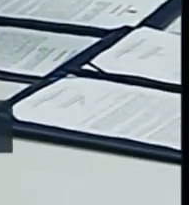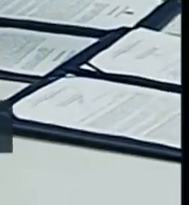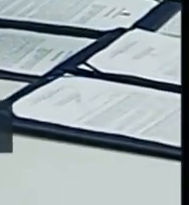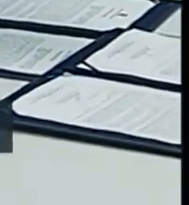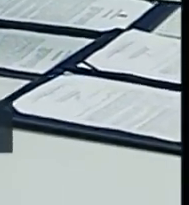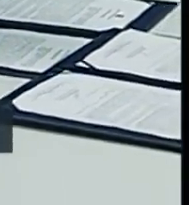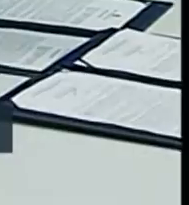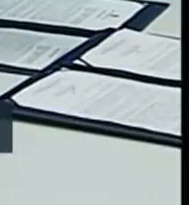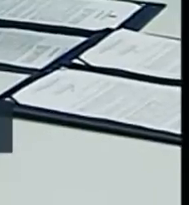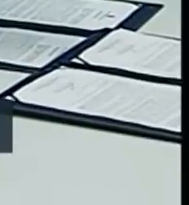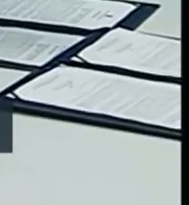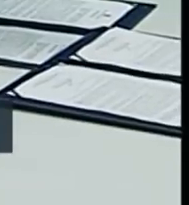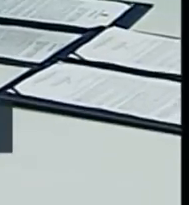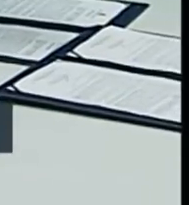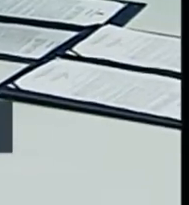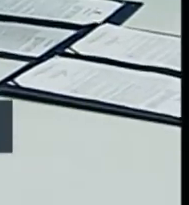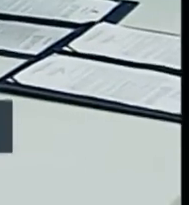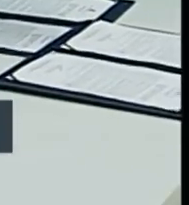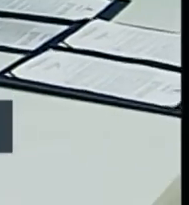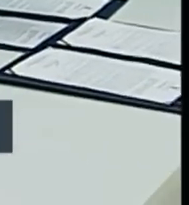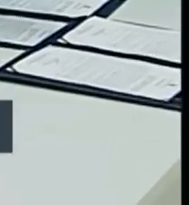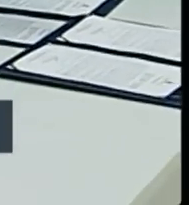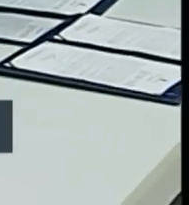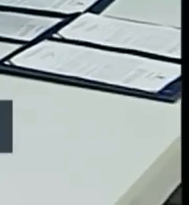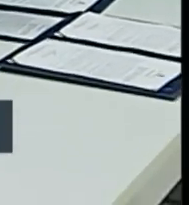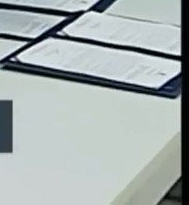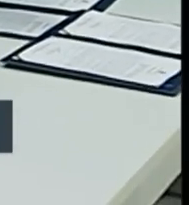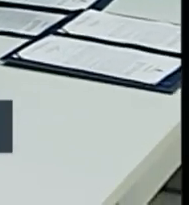Obrigado. Obrigado.